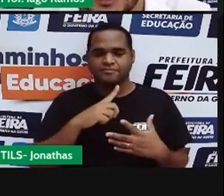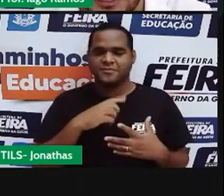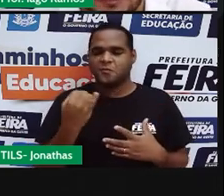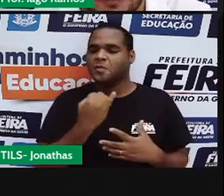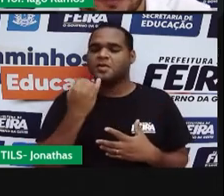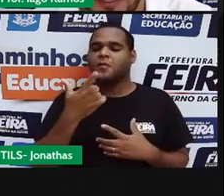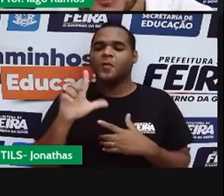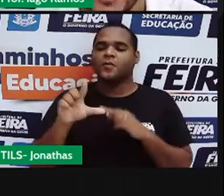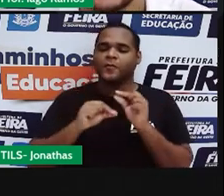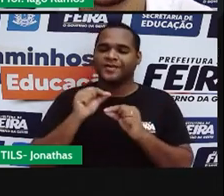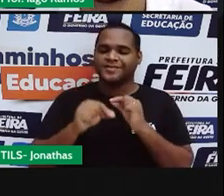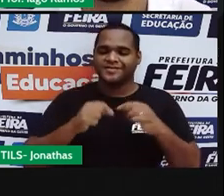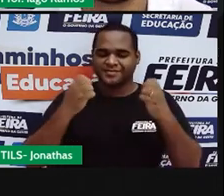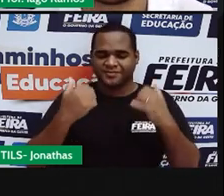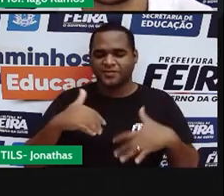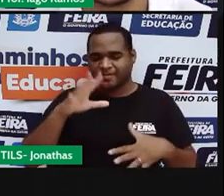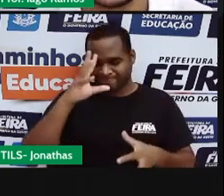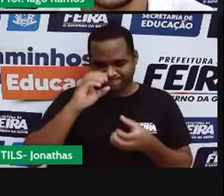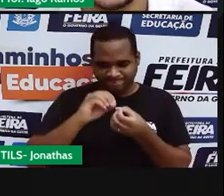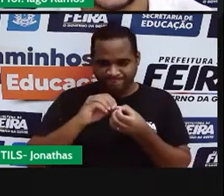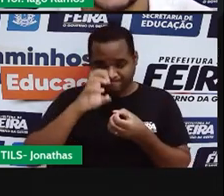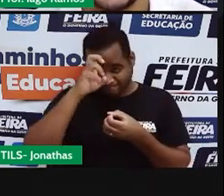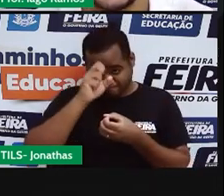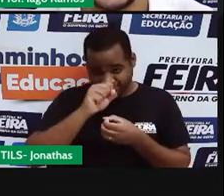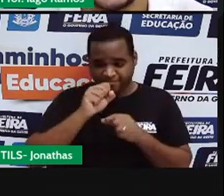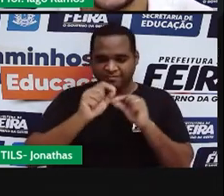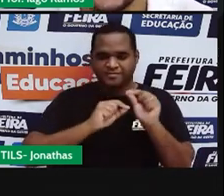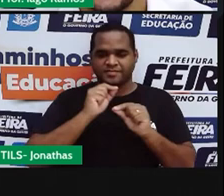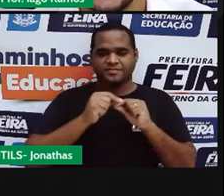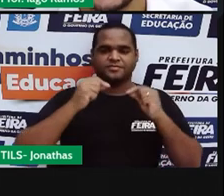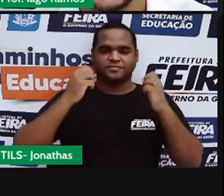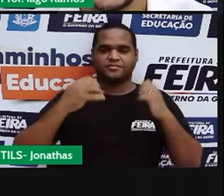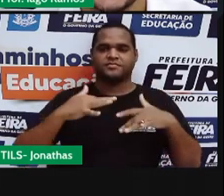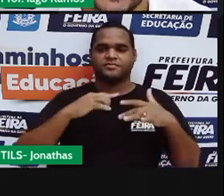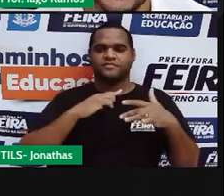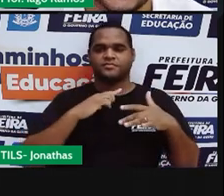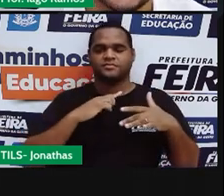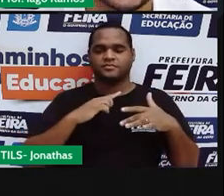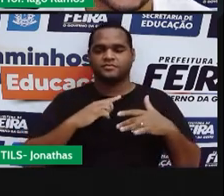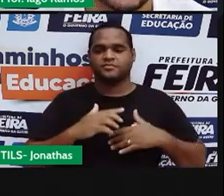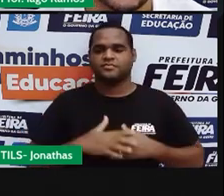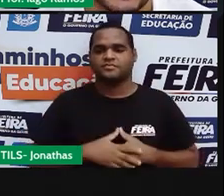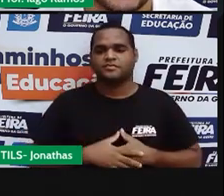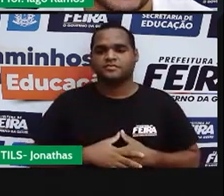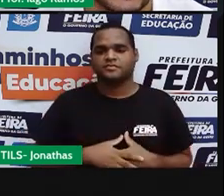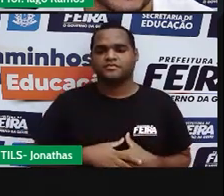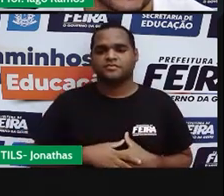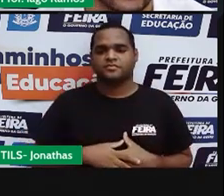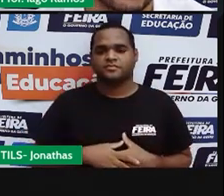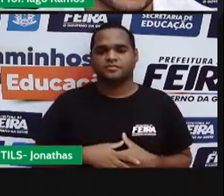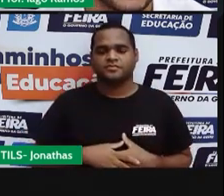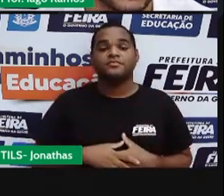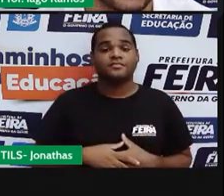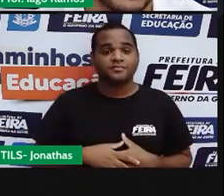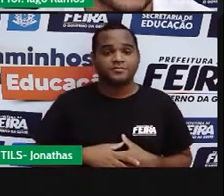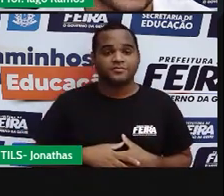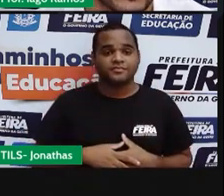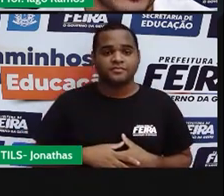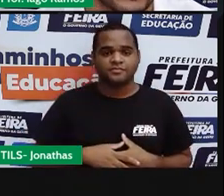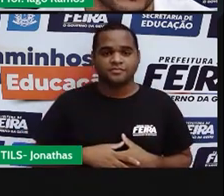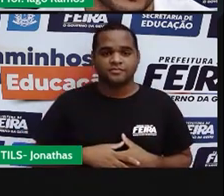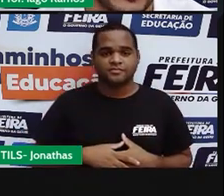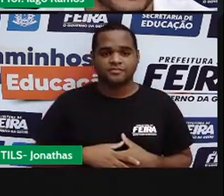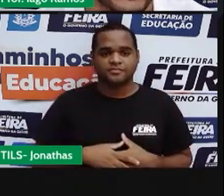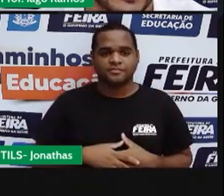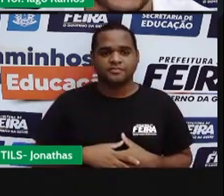para a gente fechar o aprendizado disso aqui de uma vez. Certo? Então, vamos lá. Começou no menos